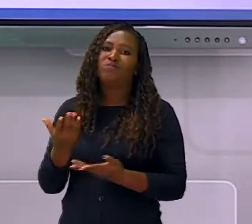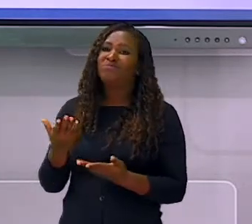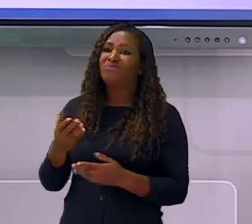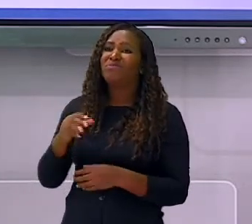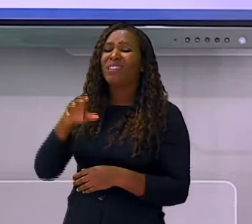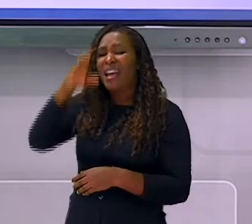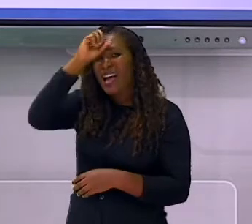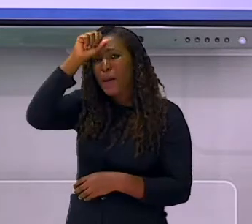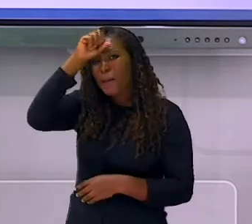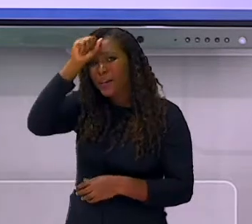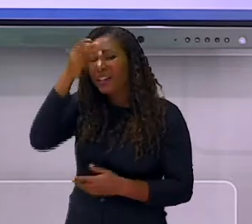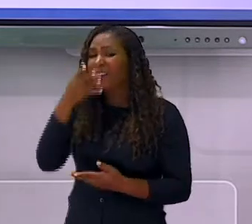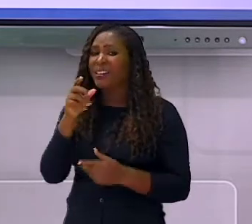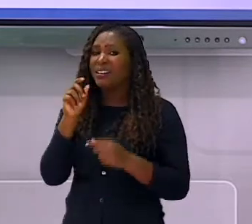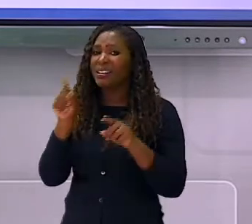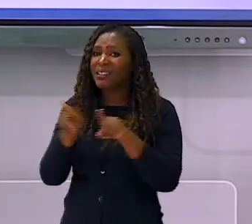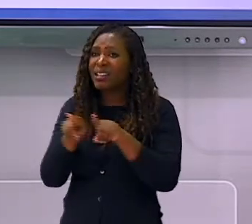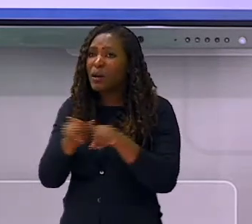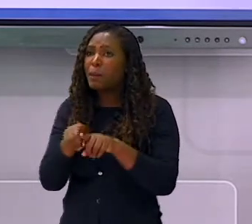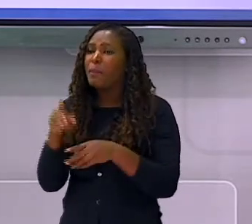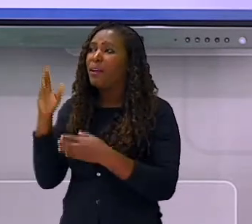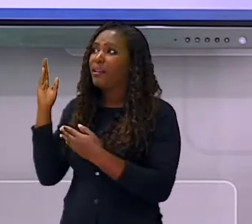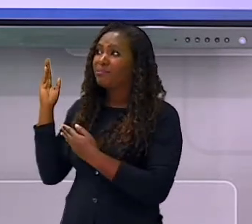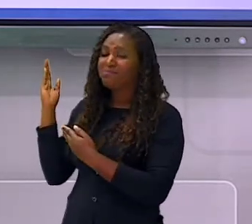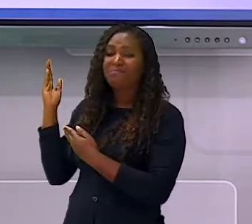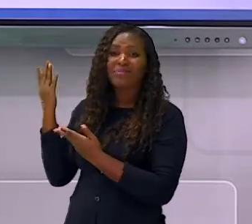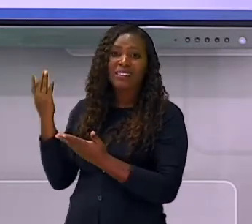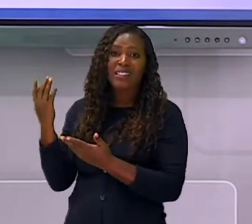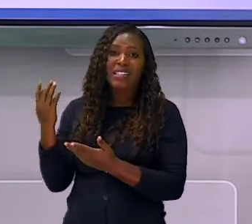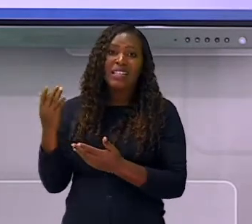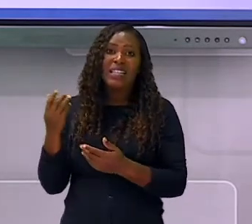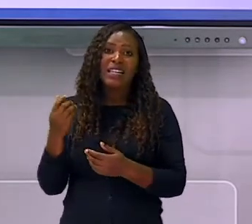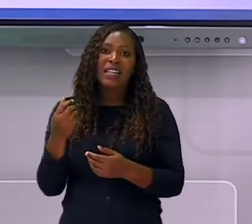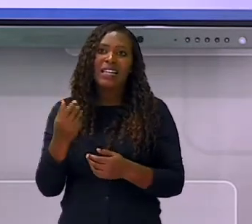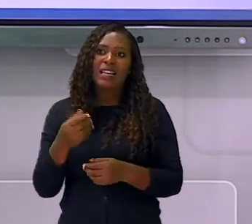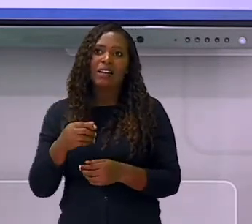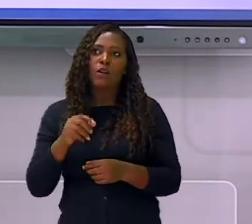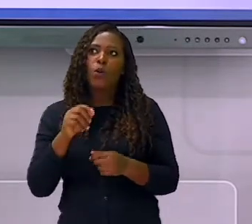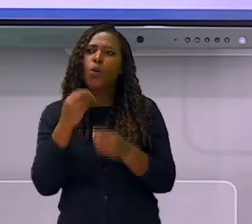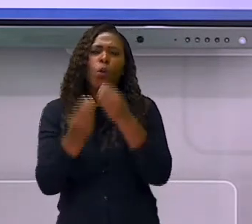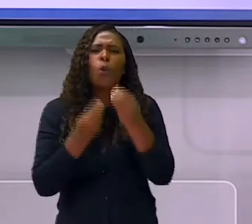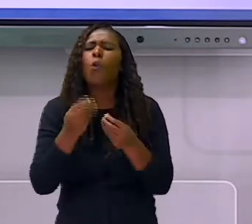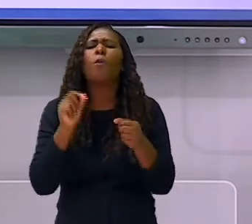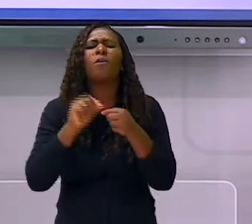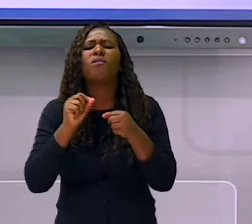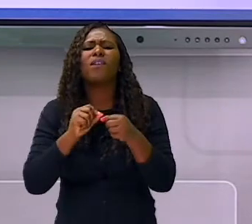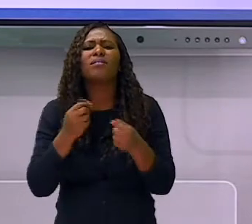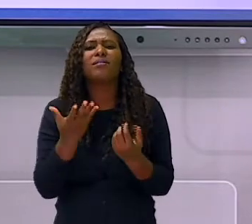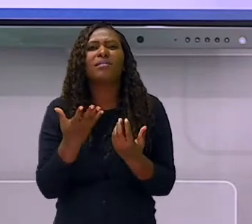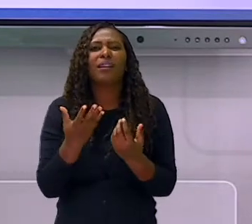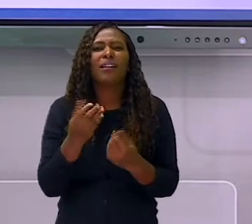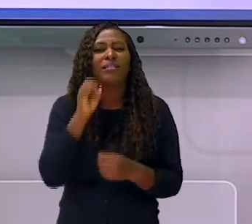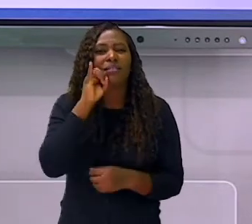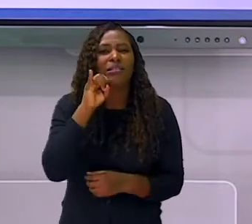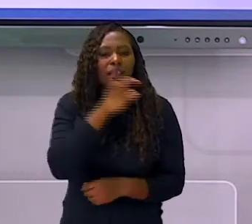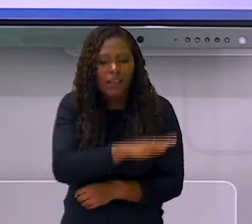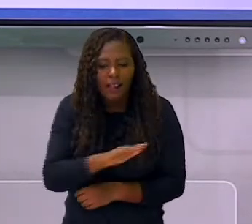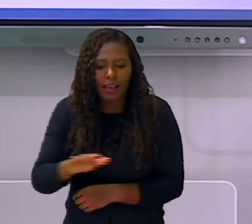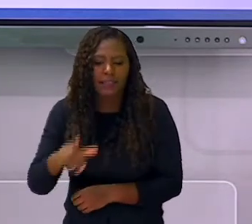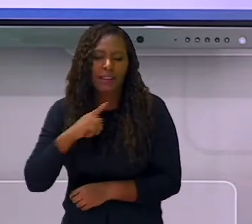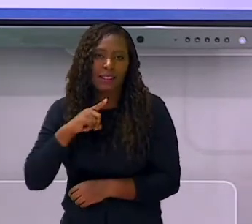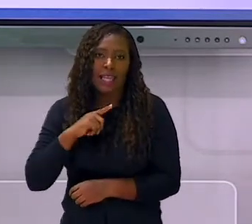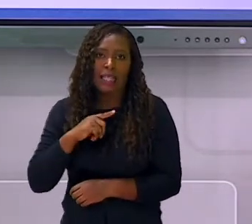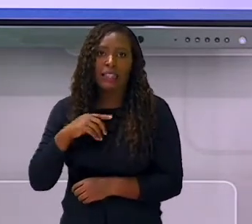compreensão por parte dos pais. A criança precisa se sentir motivada para querer aprender, mesmo diante das